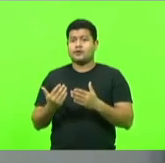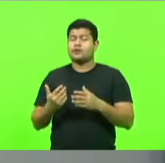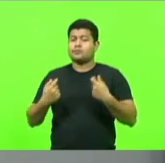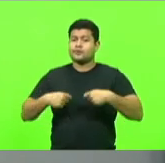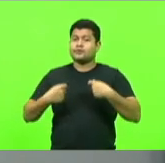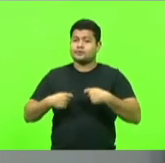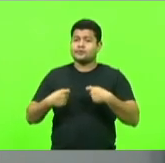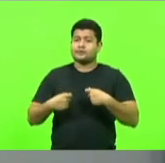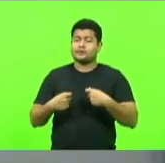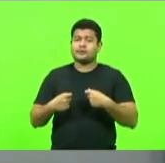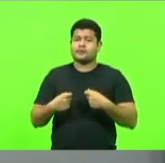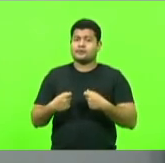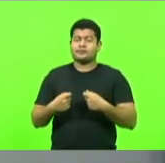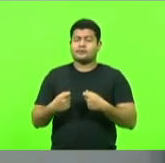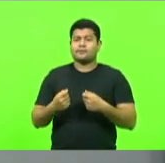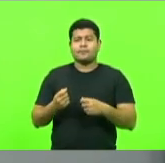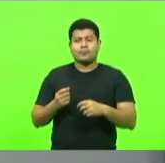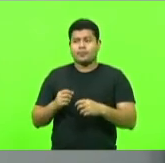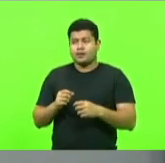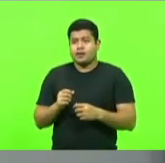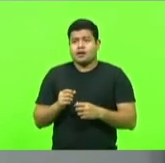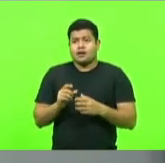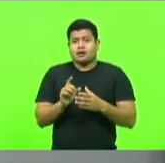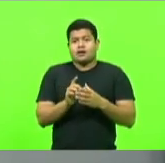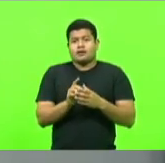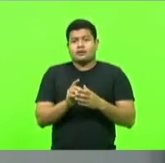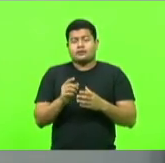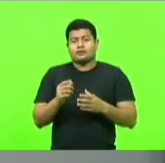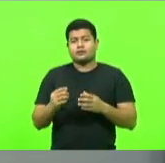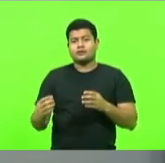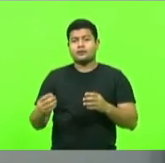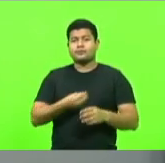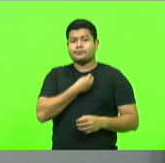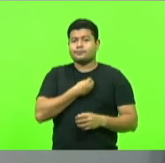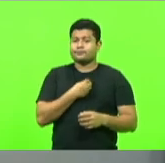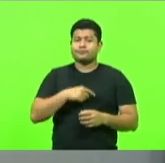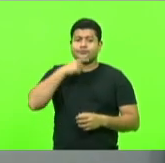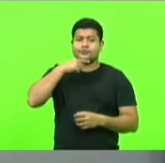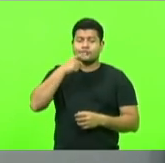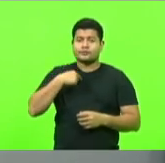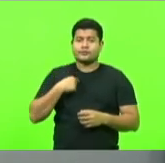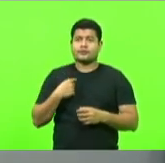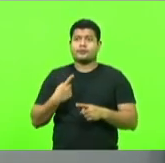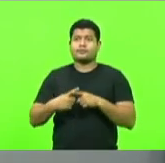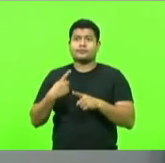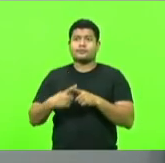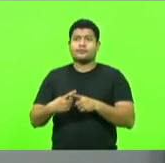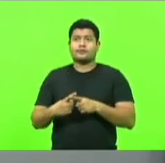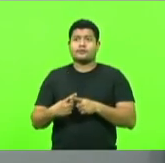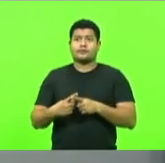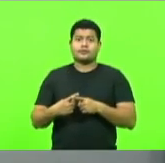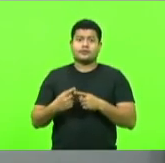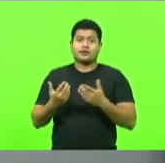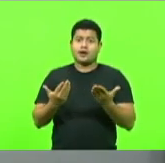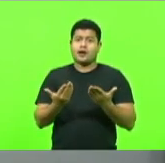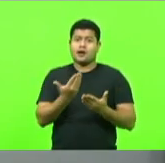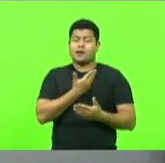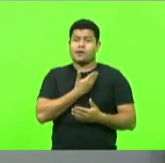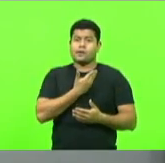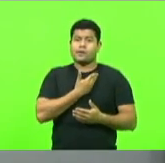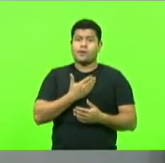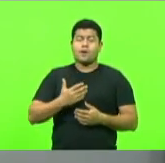à minha vontade, presidente. Uma vez que estava acompanhando a sessão, tanto de um nobre colega falando